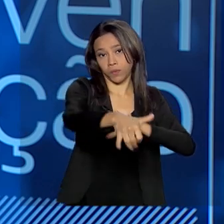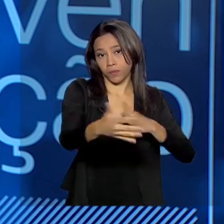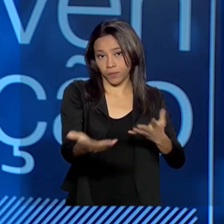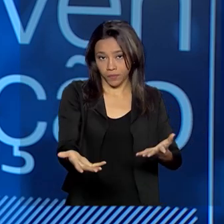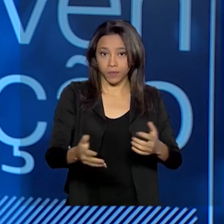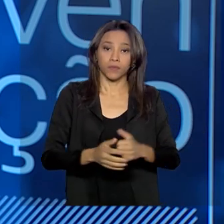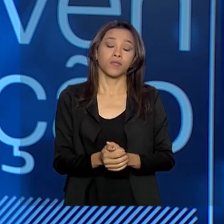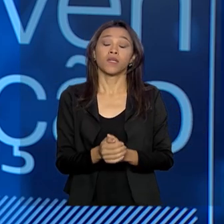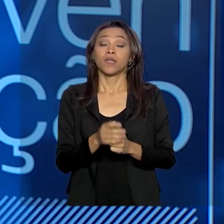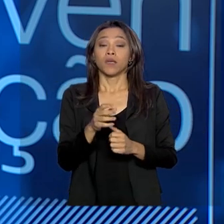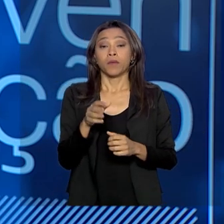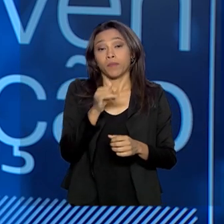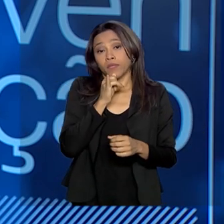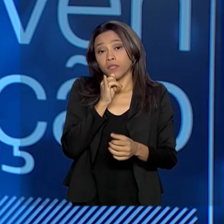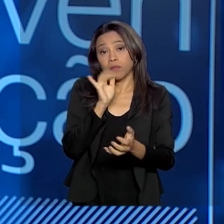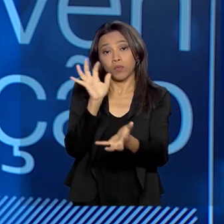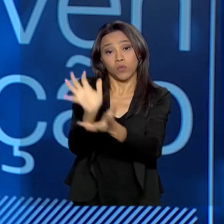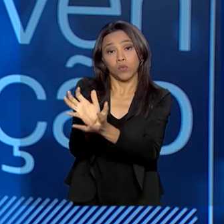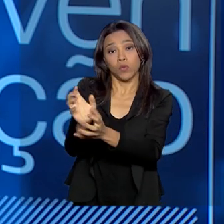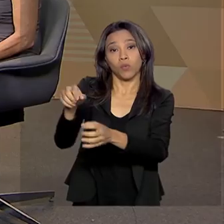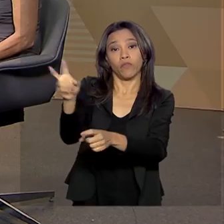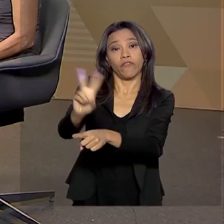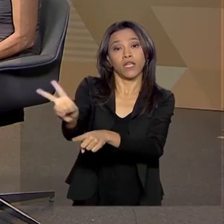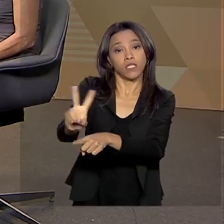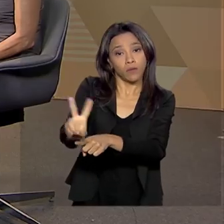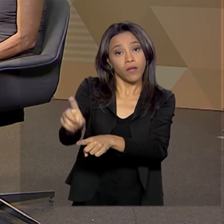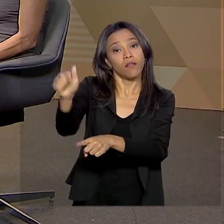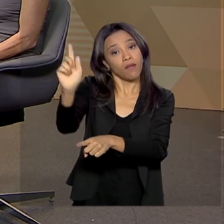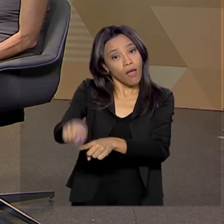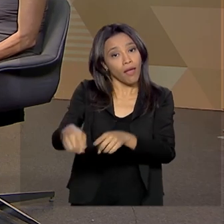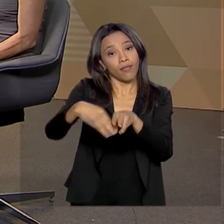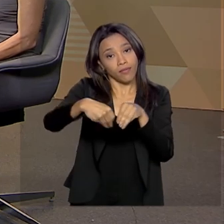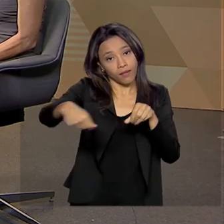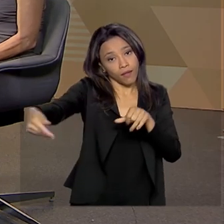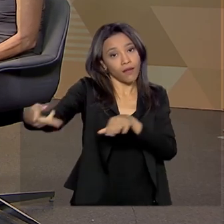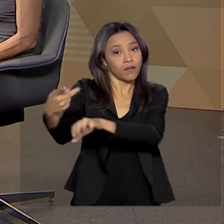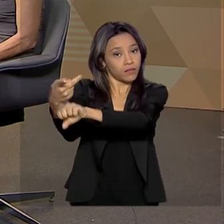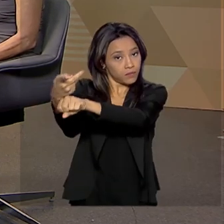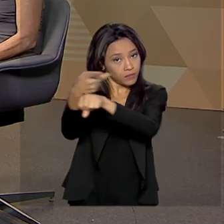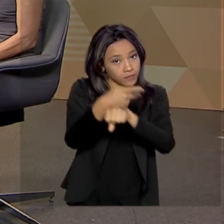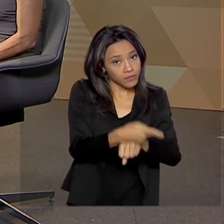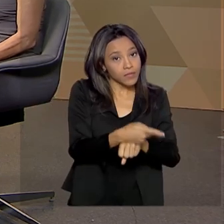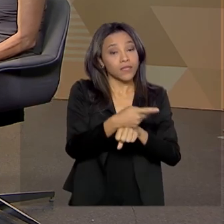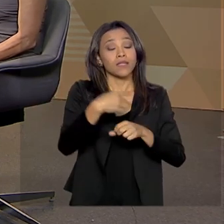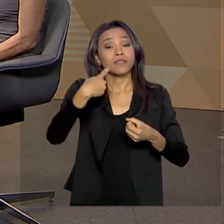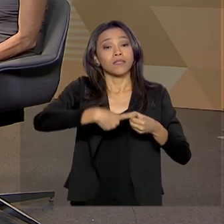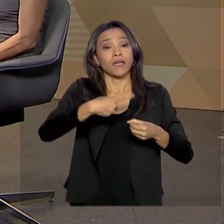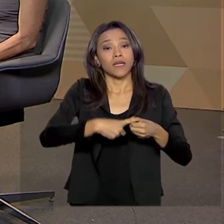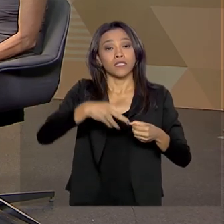caso dos venezuelanos, principalmente são as fronteiras terrestres, notadamente para Caraima.